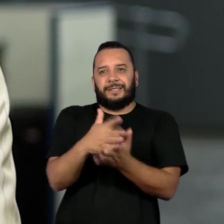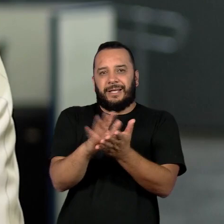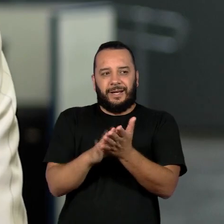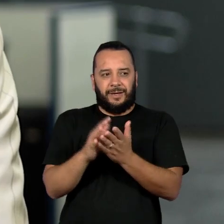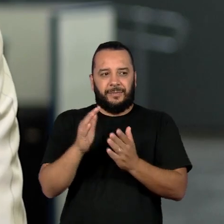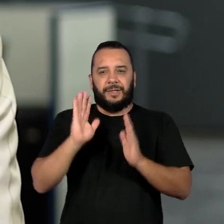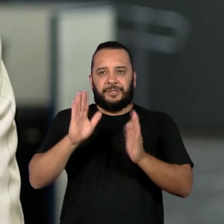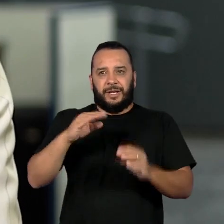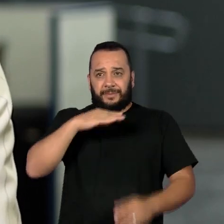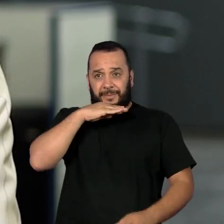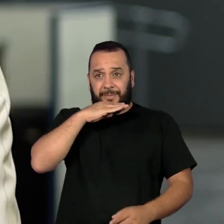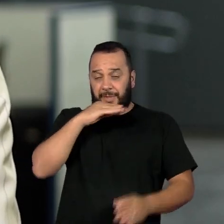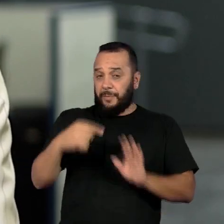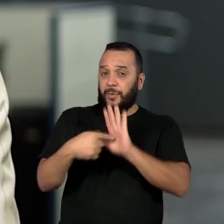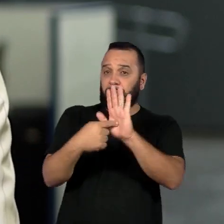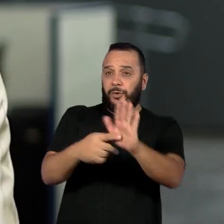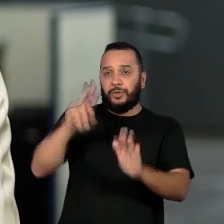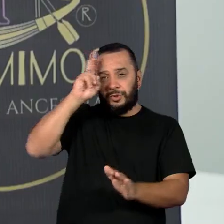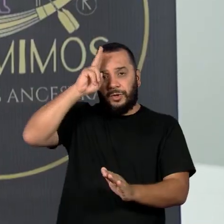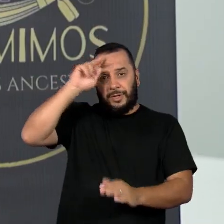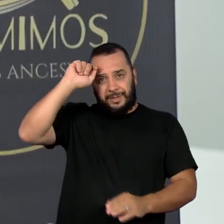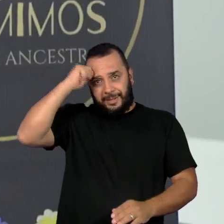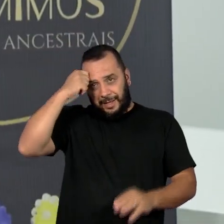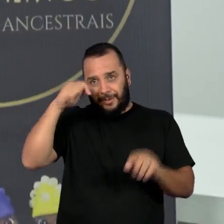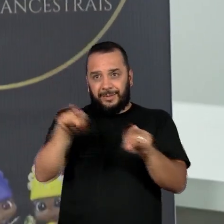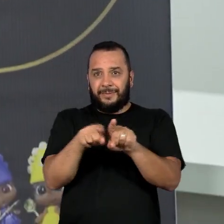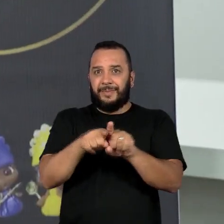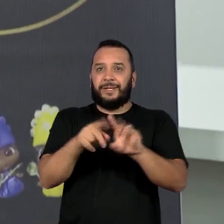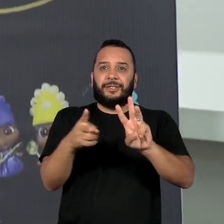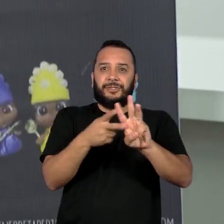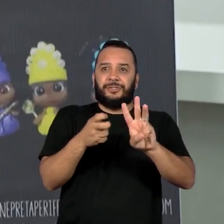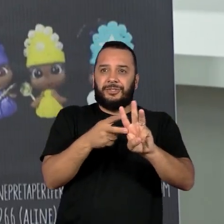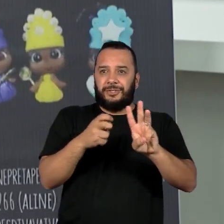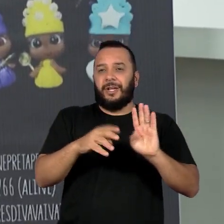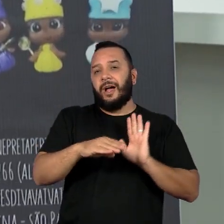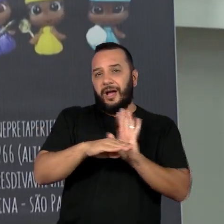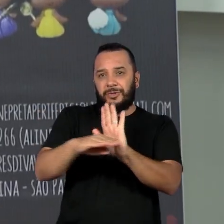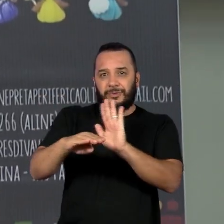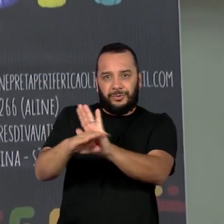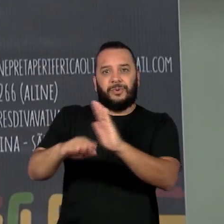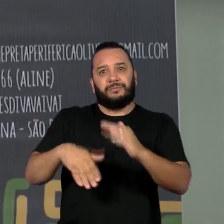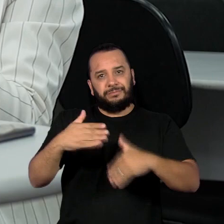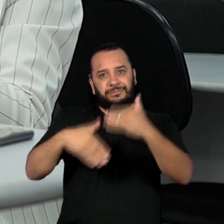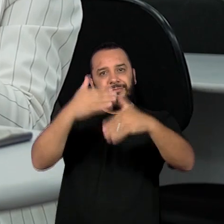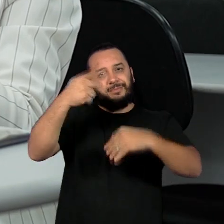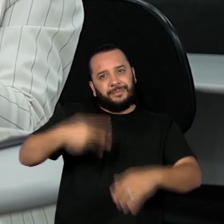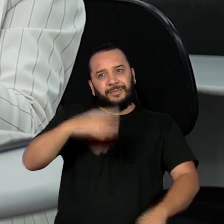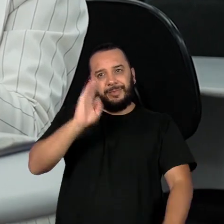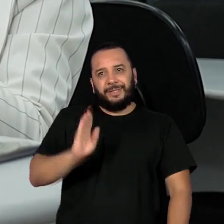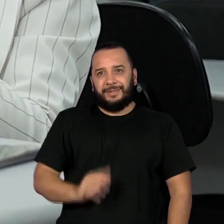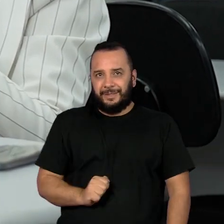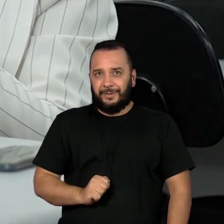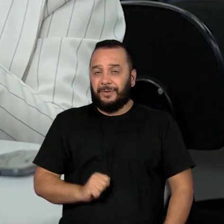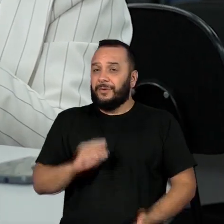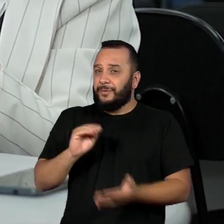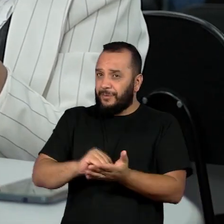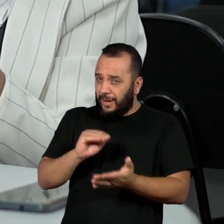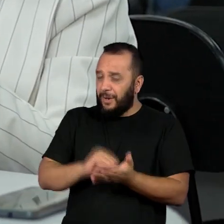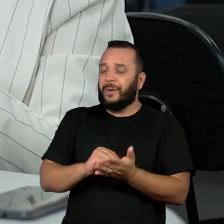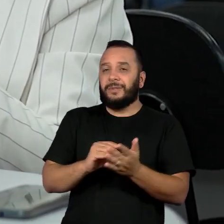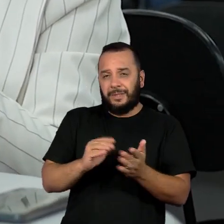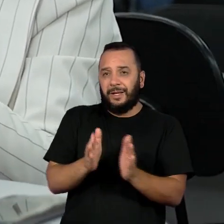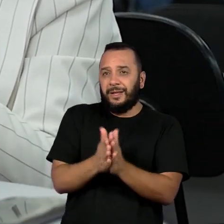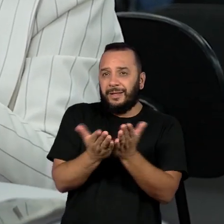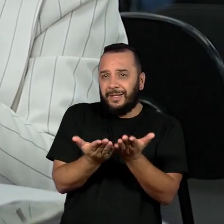negros e dos indígenas que colaboraram com a construção do nosso país. E ela não é contada nos livros didáticos.